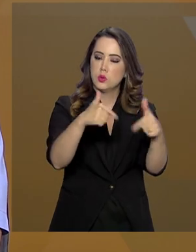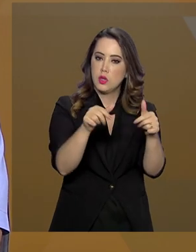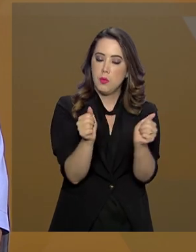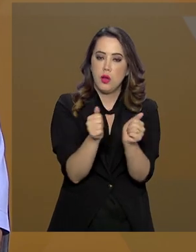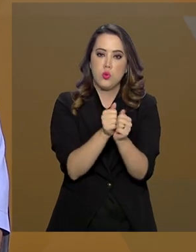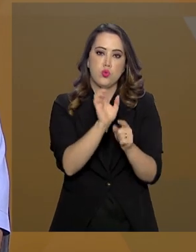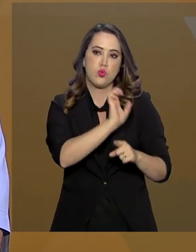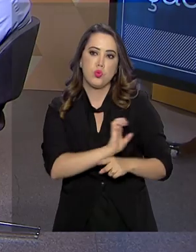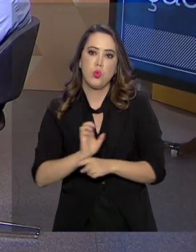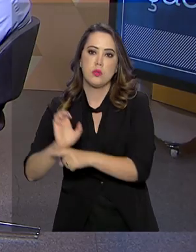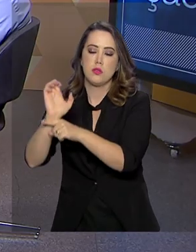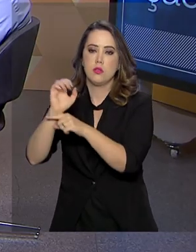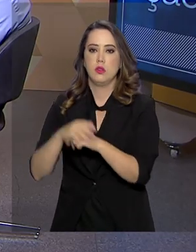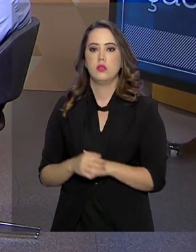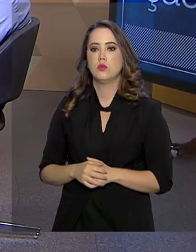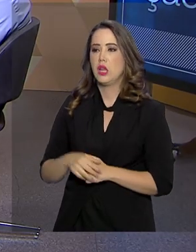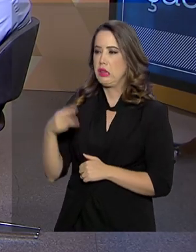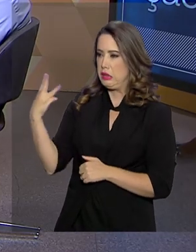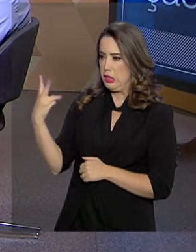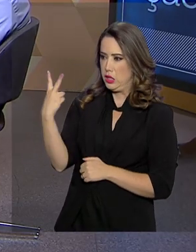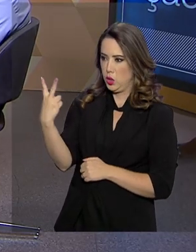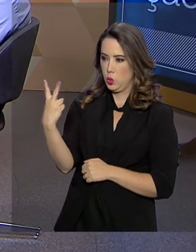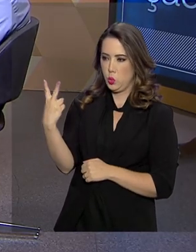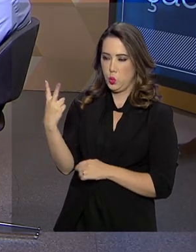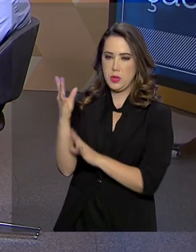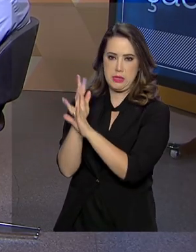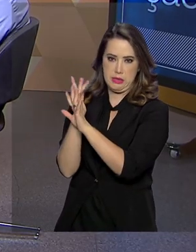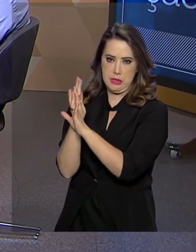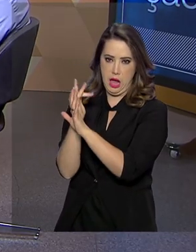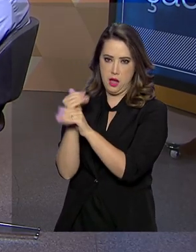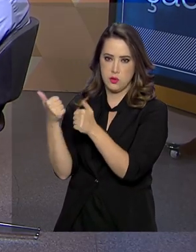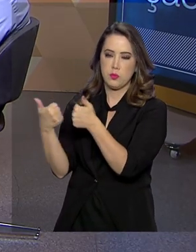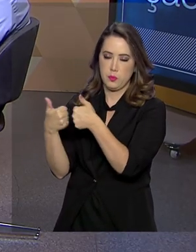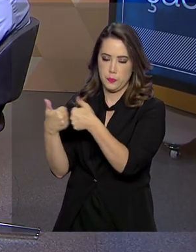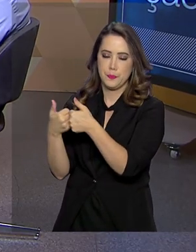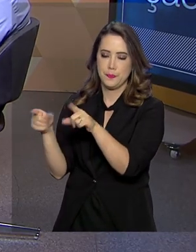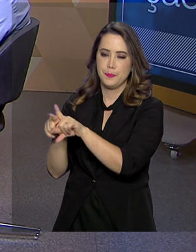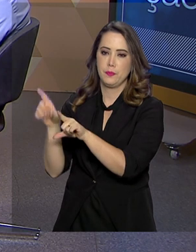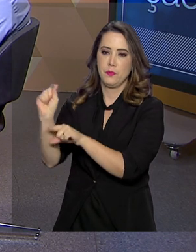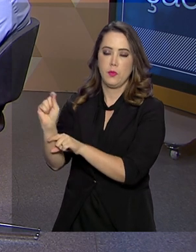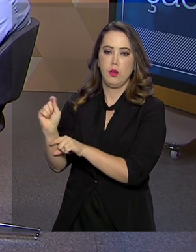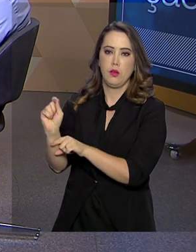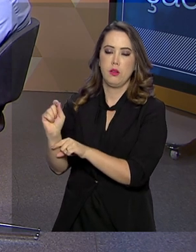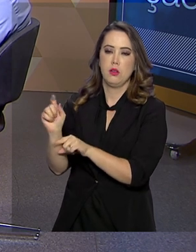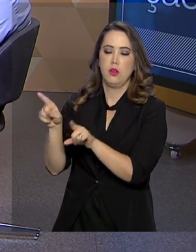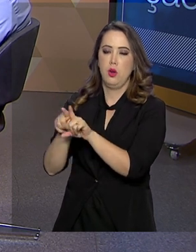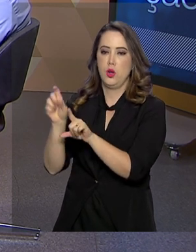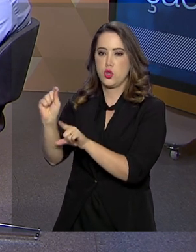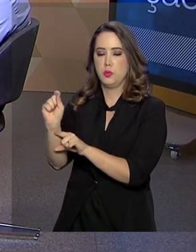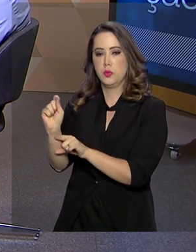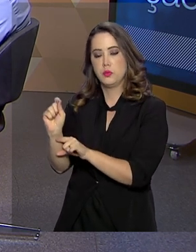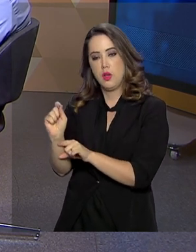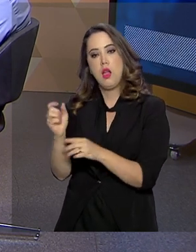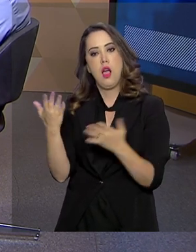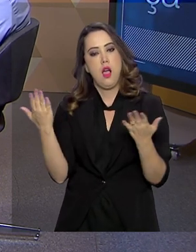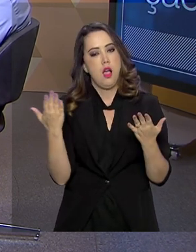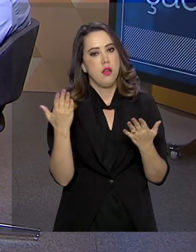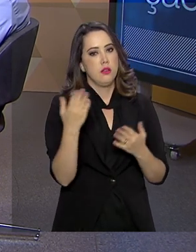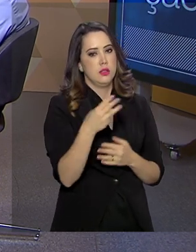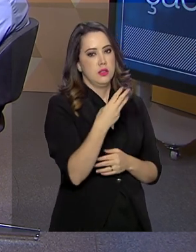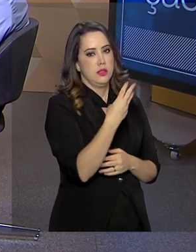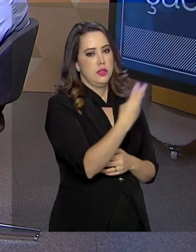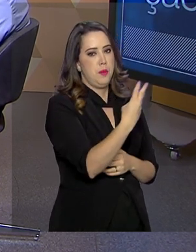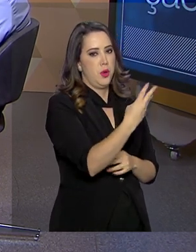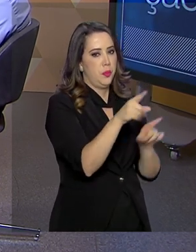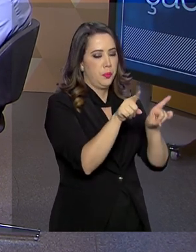estados. São 32 cidades gêmeas. 33 agora, com a Cássia sendo colocada como cidade gêmea. Então, nós procuramos